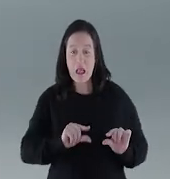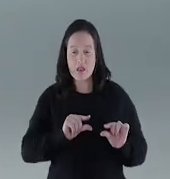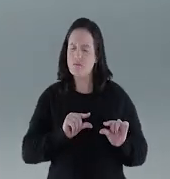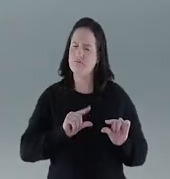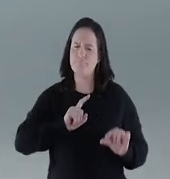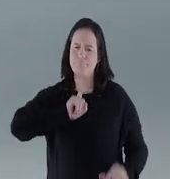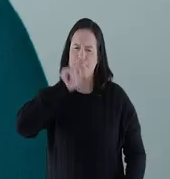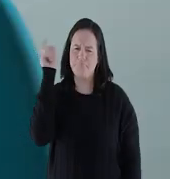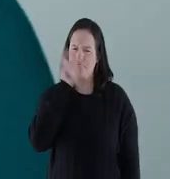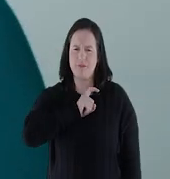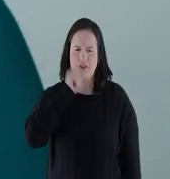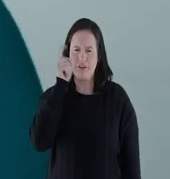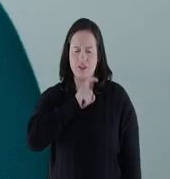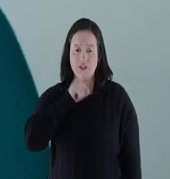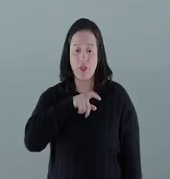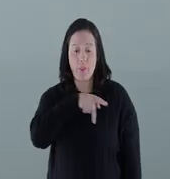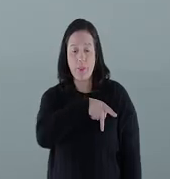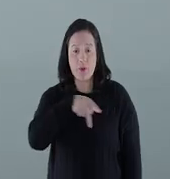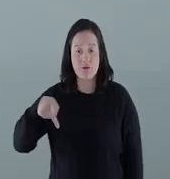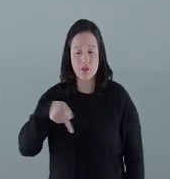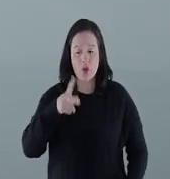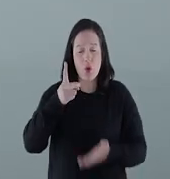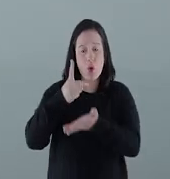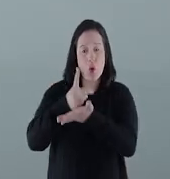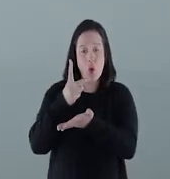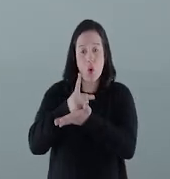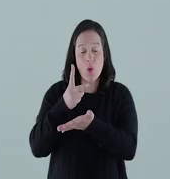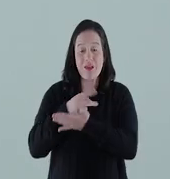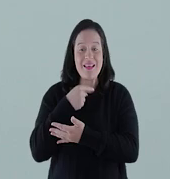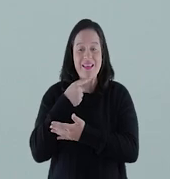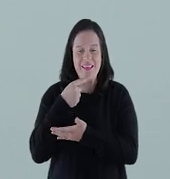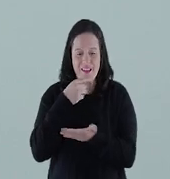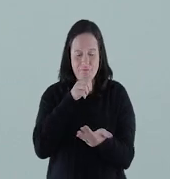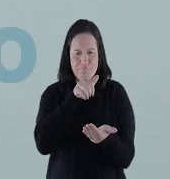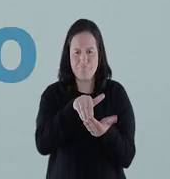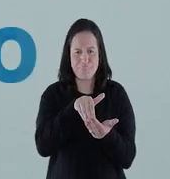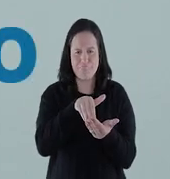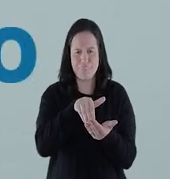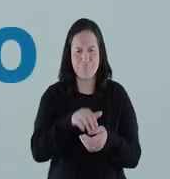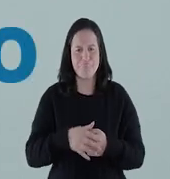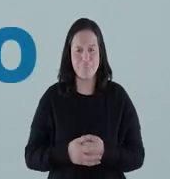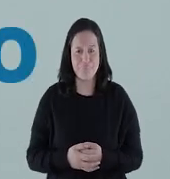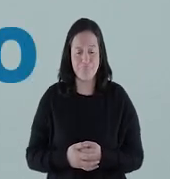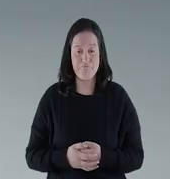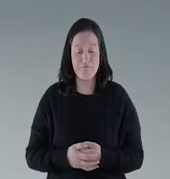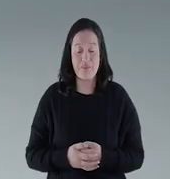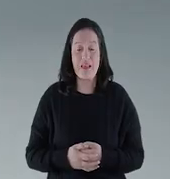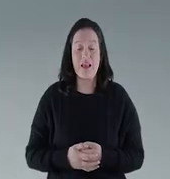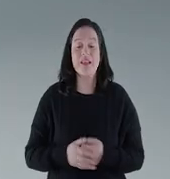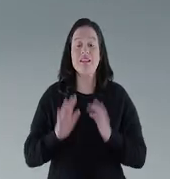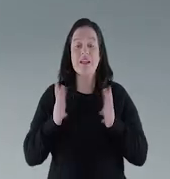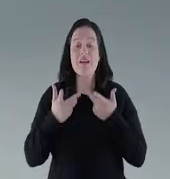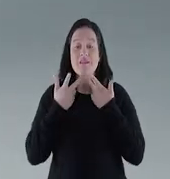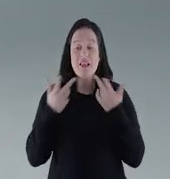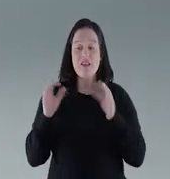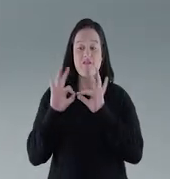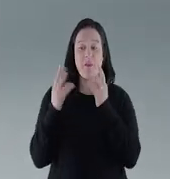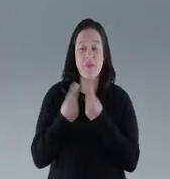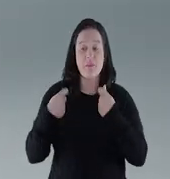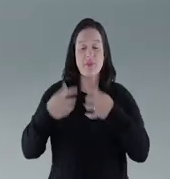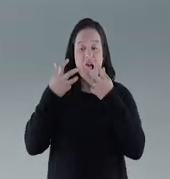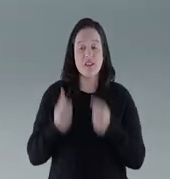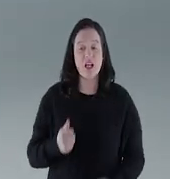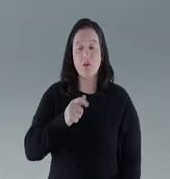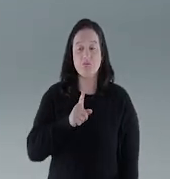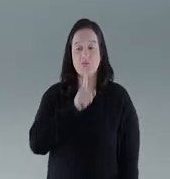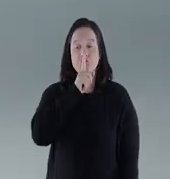salários reduzidos. É mentira. Os professores serão mantidos e ninguém terá o salário alterado. Estão falando que os pais e